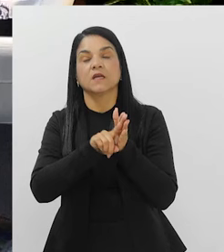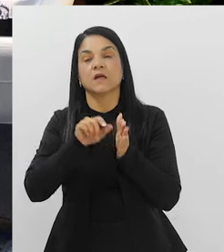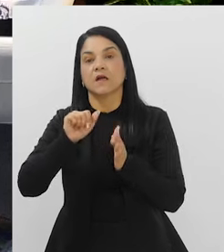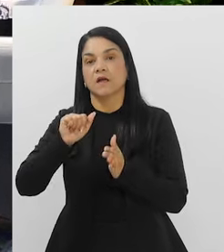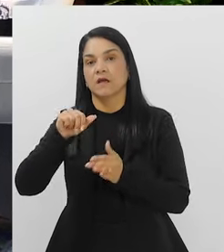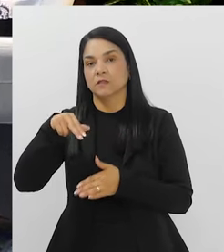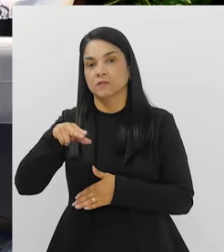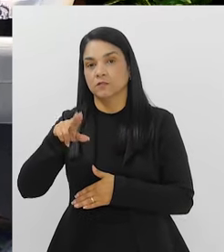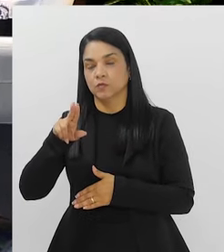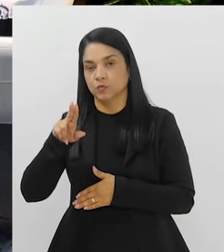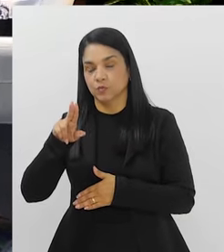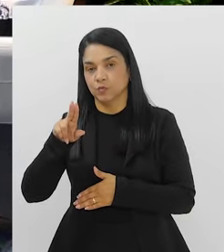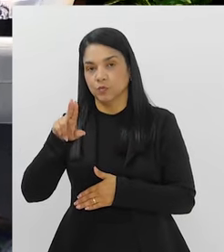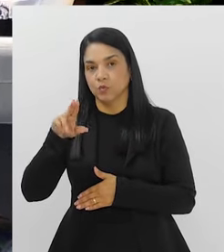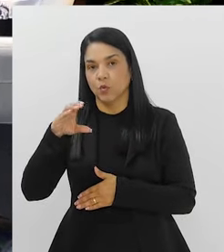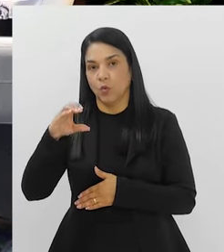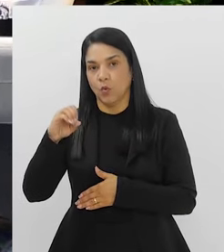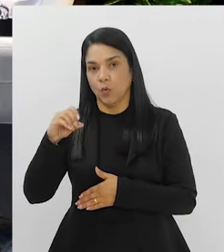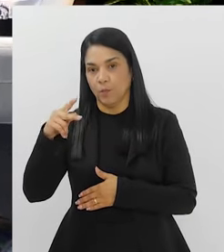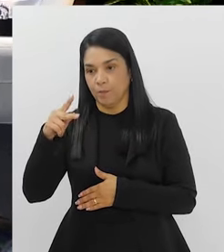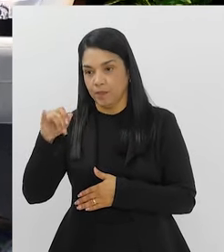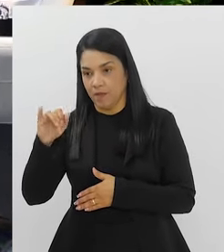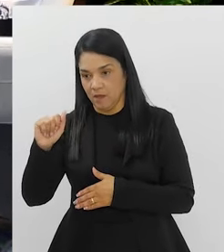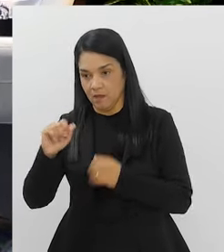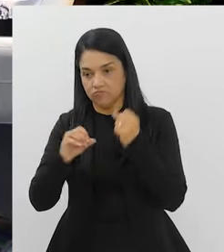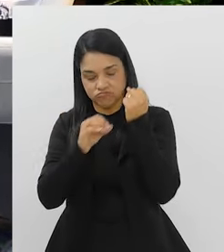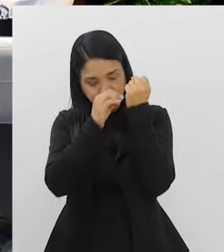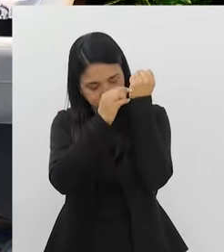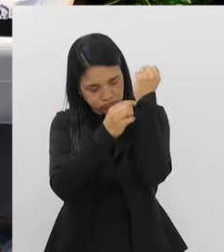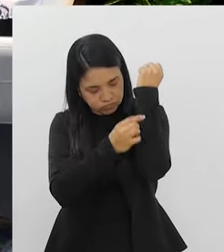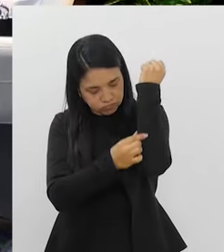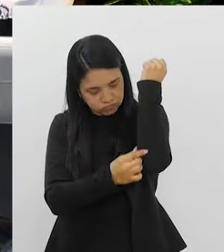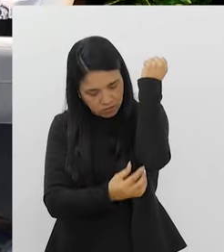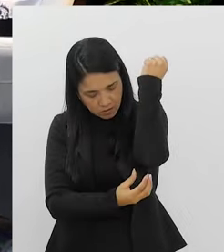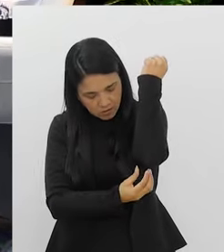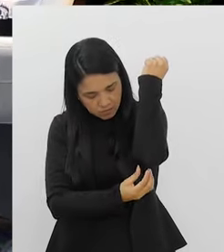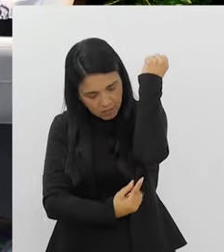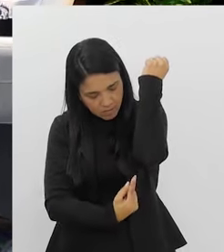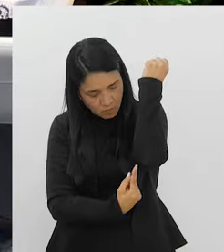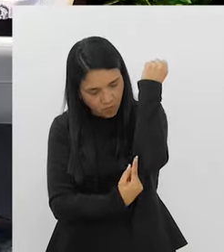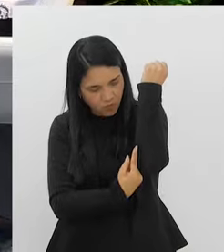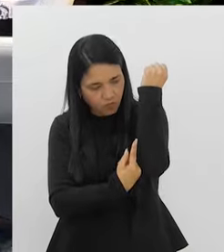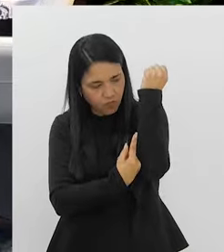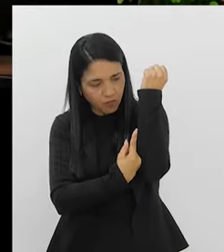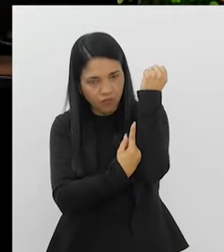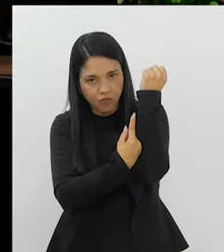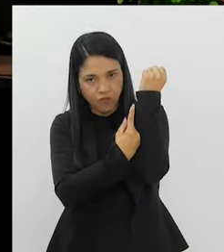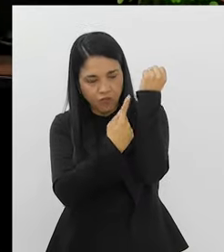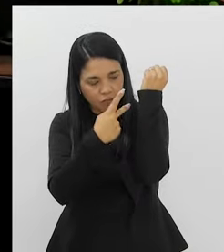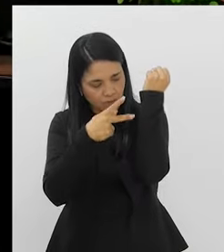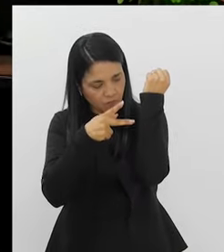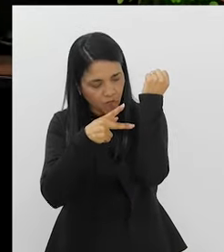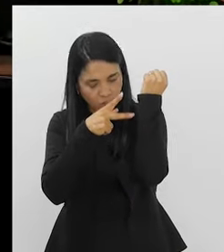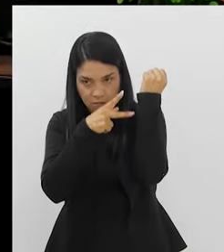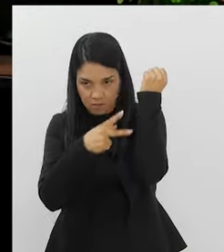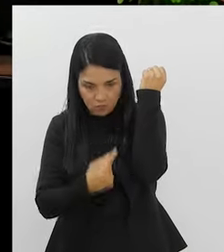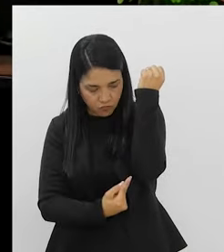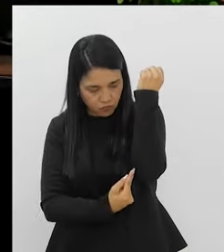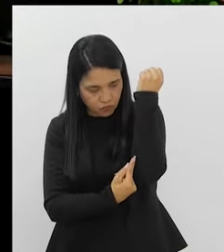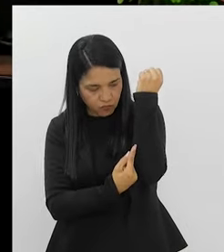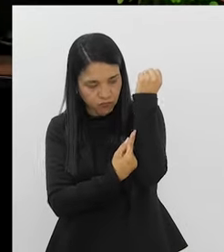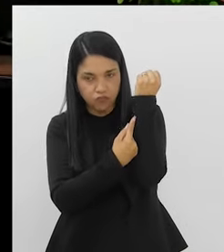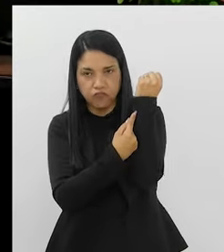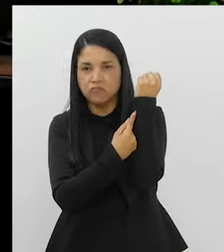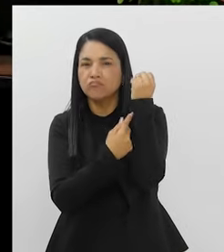baixo, que é a anoscopia, né? Pra olhar o canal anal e a parte inferior do reto, né? Isso a gente consegue